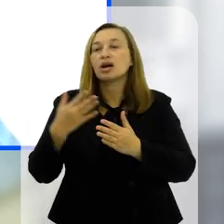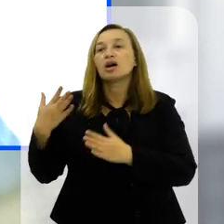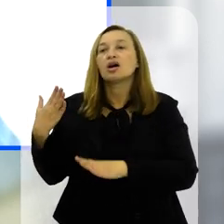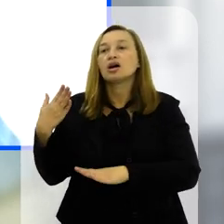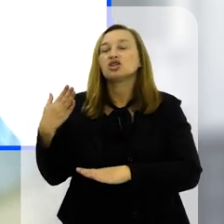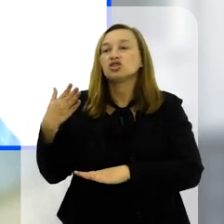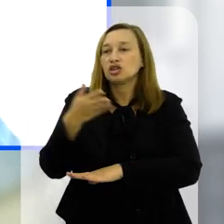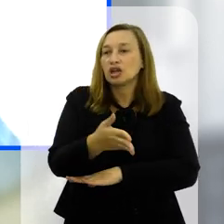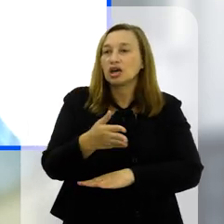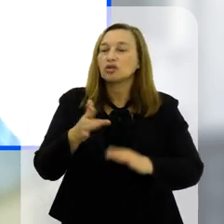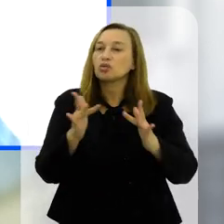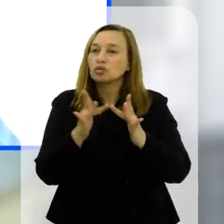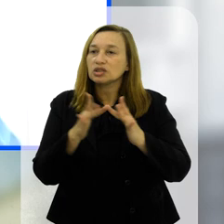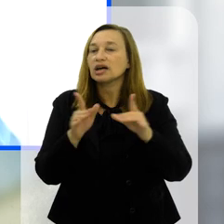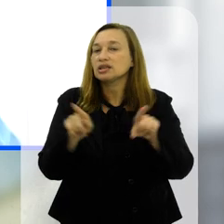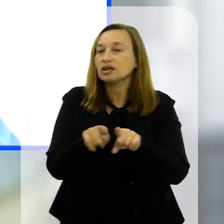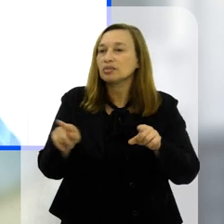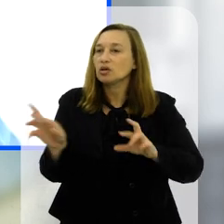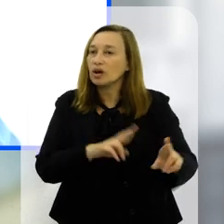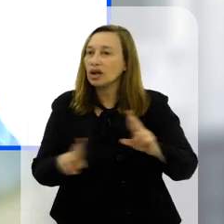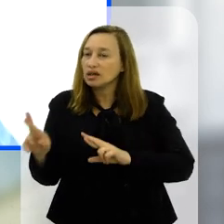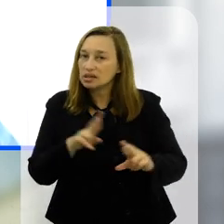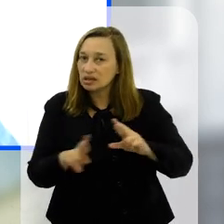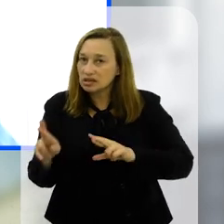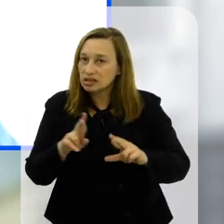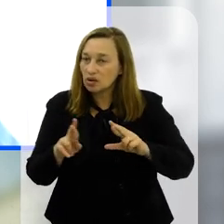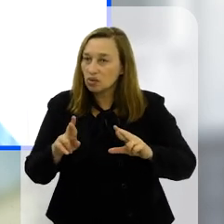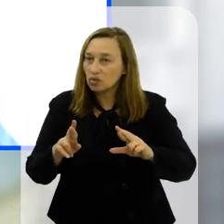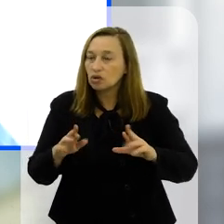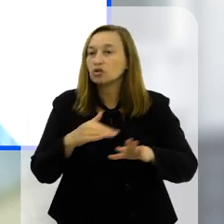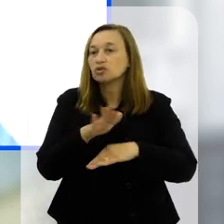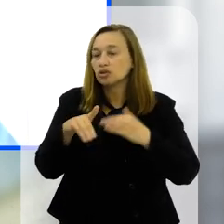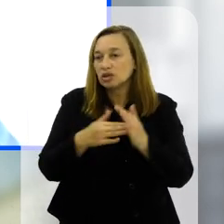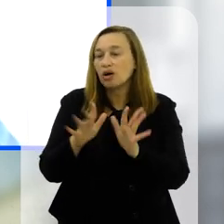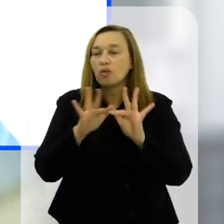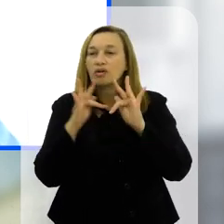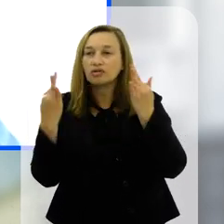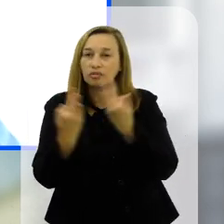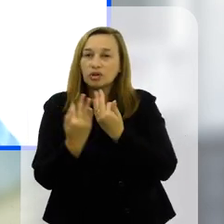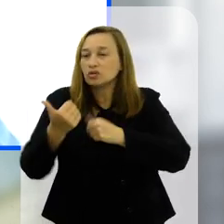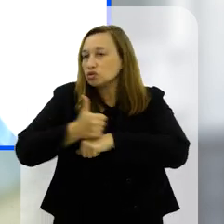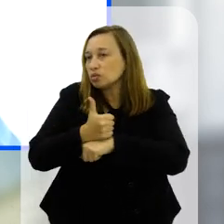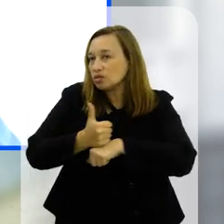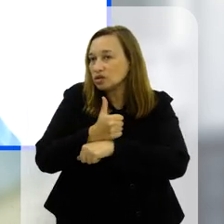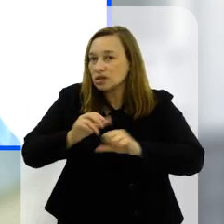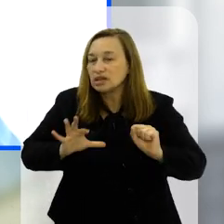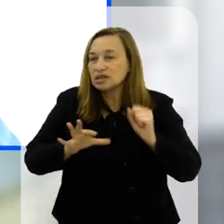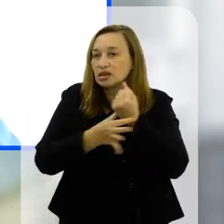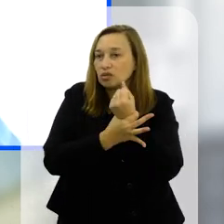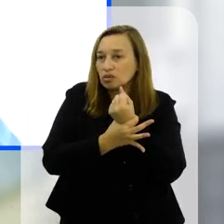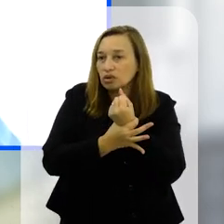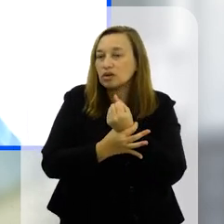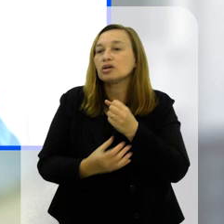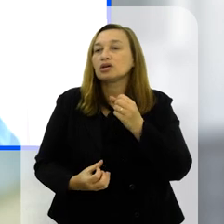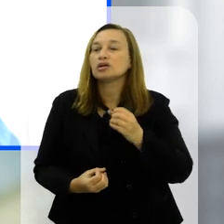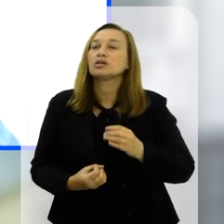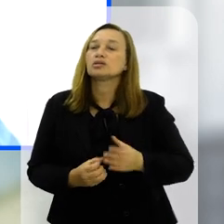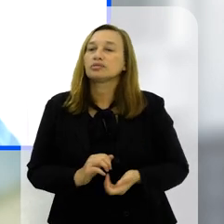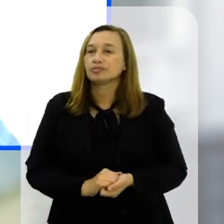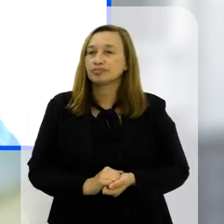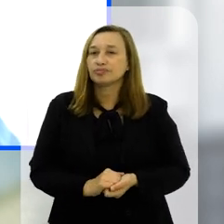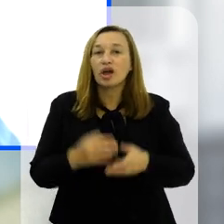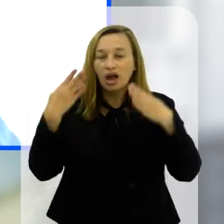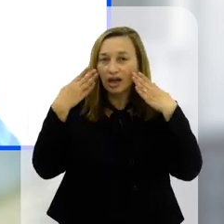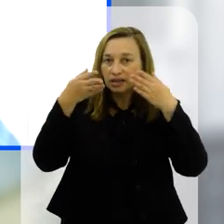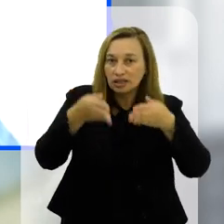direto e com isso a gente conseguir ter uma relação muito harmônica com as famílias com os nossos profissionais garantindo que o aluno de fato esteja